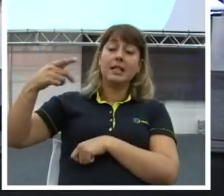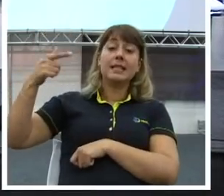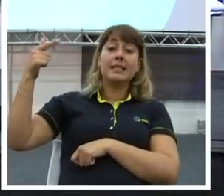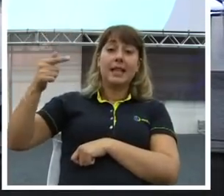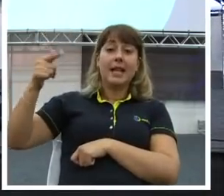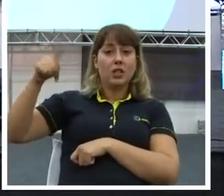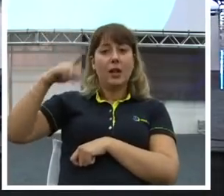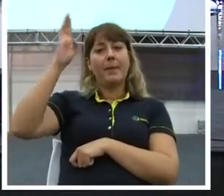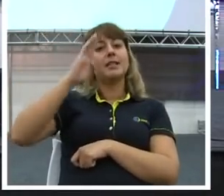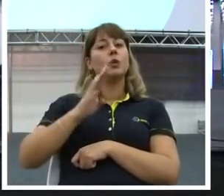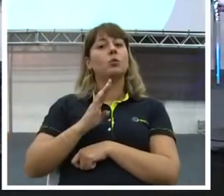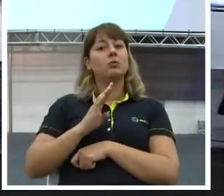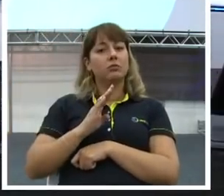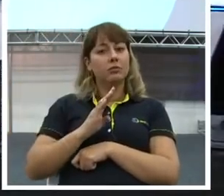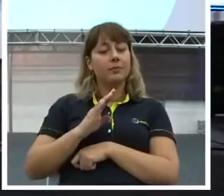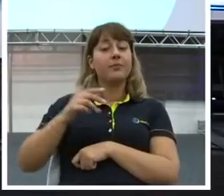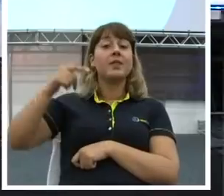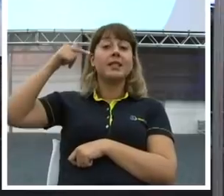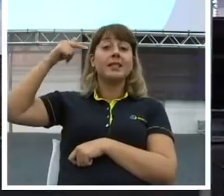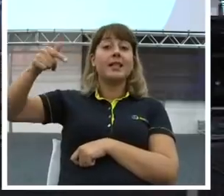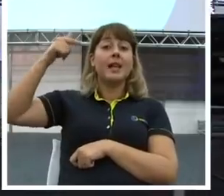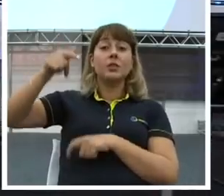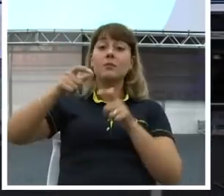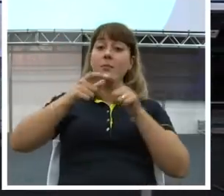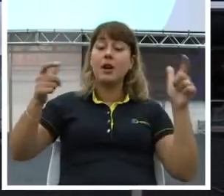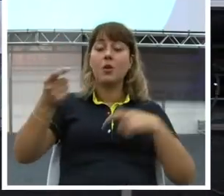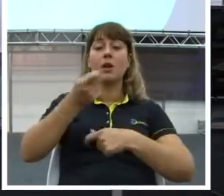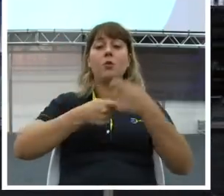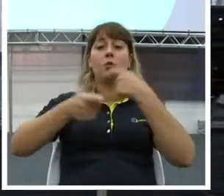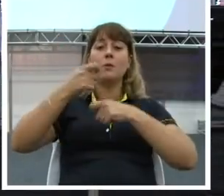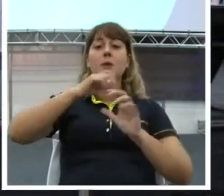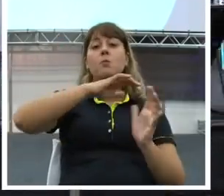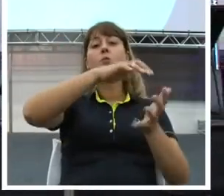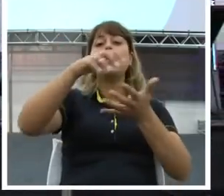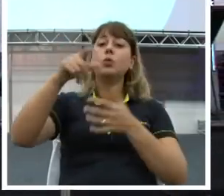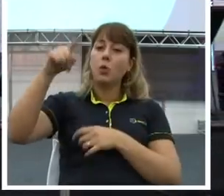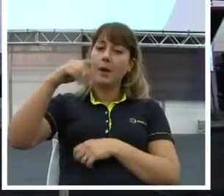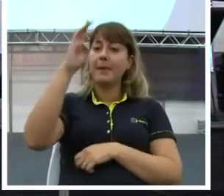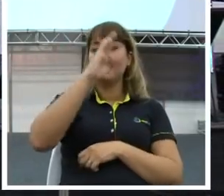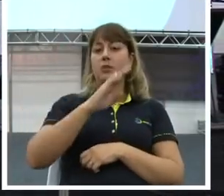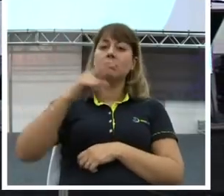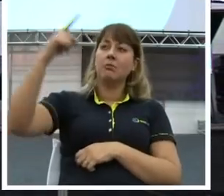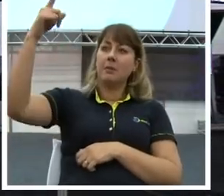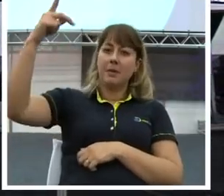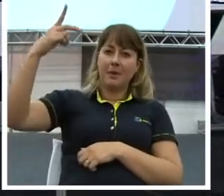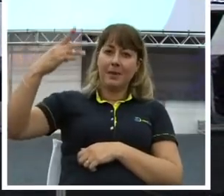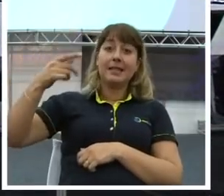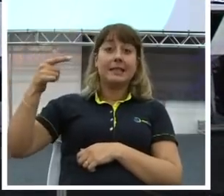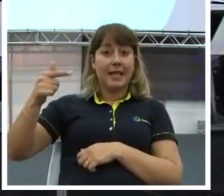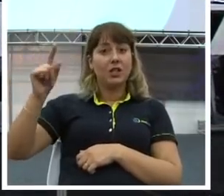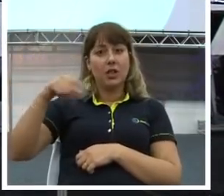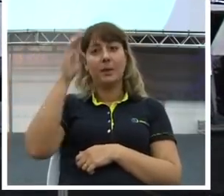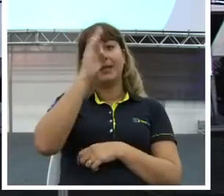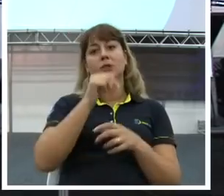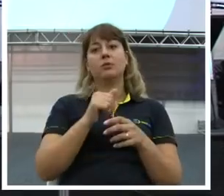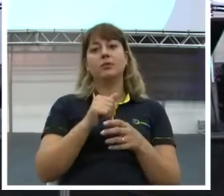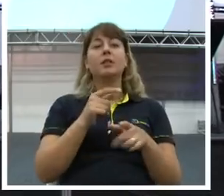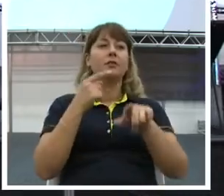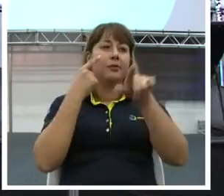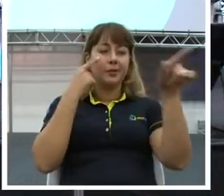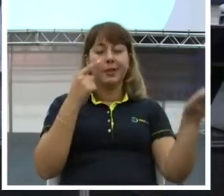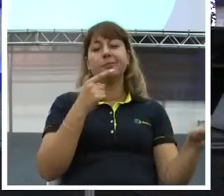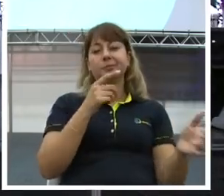Nós somos a sétima maior economia do universo. Então a gente pode ter tudo. Falta vergonha na cara. Corrupção.